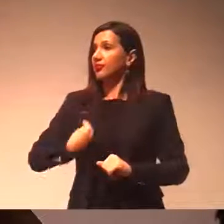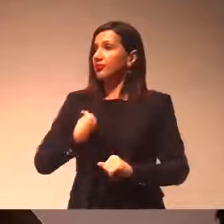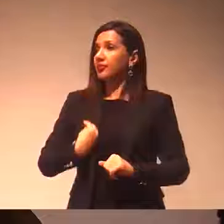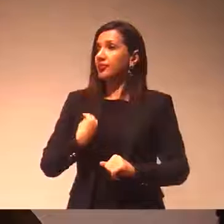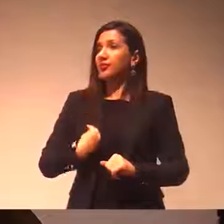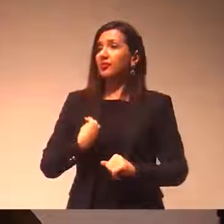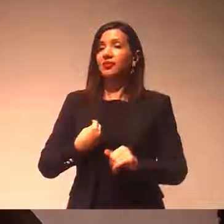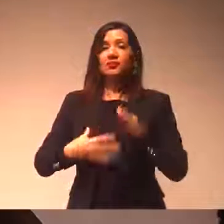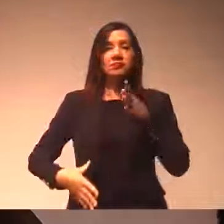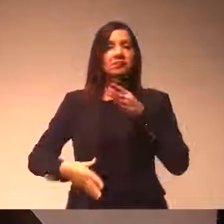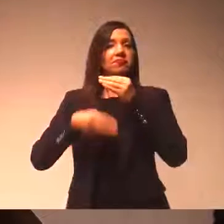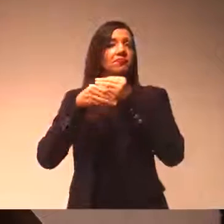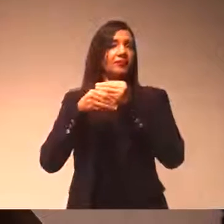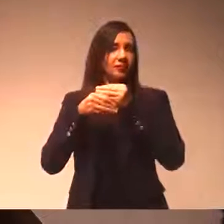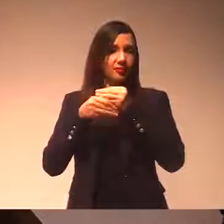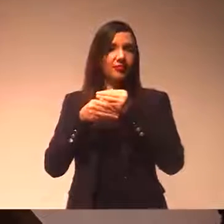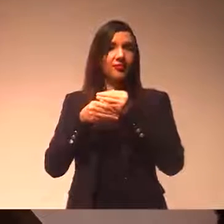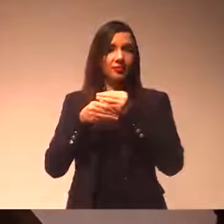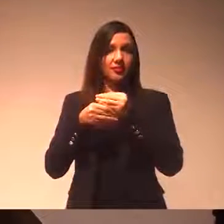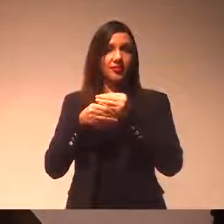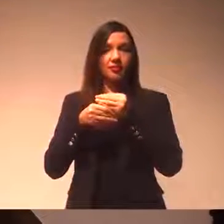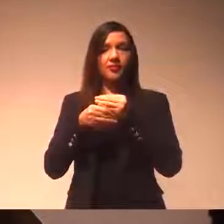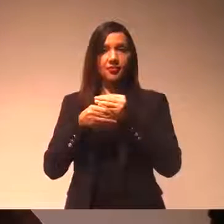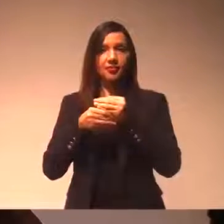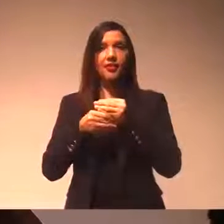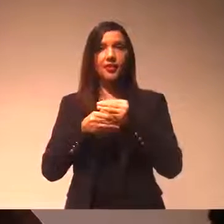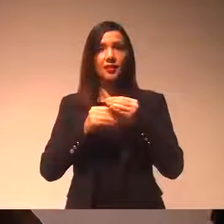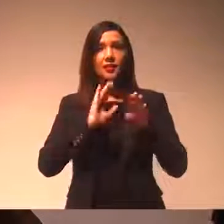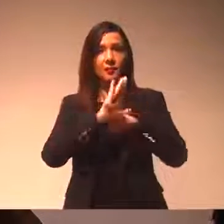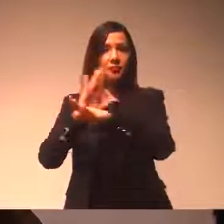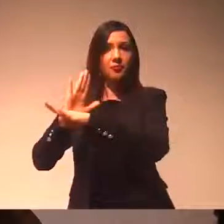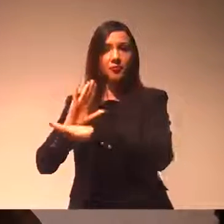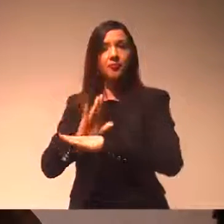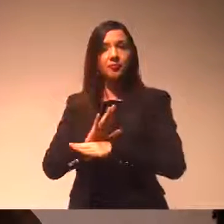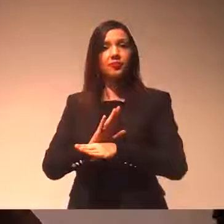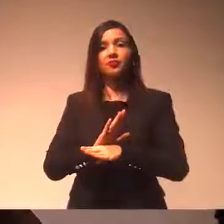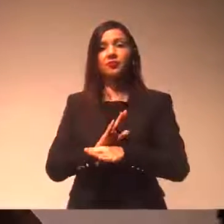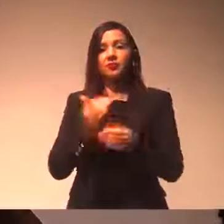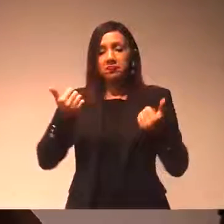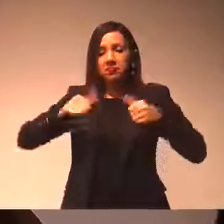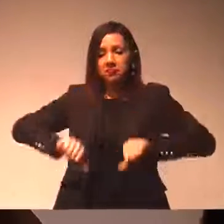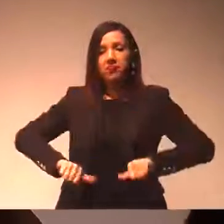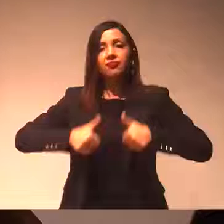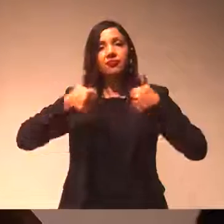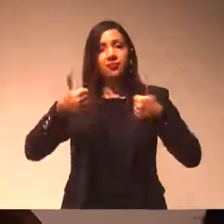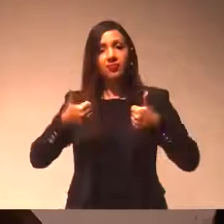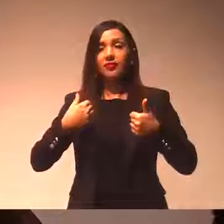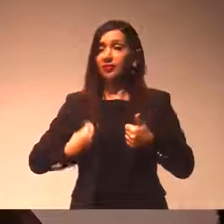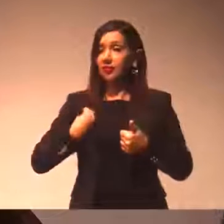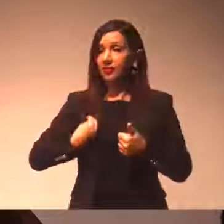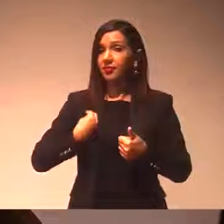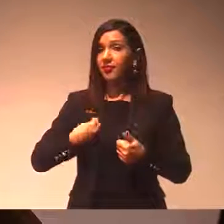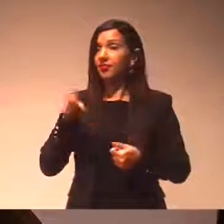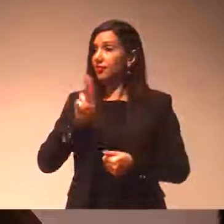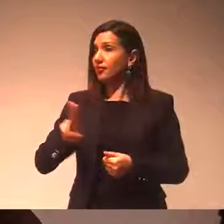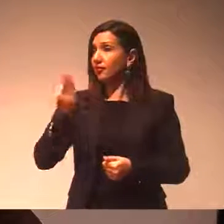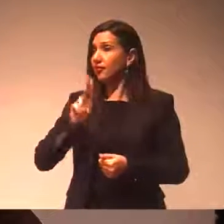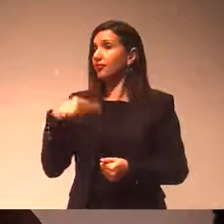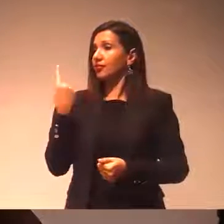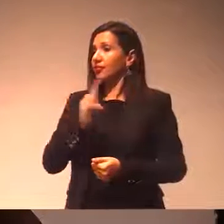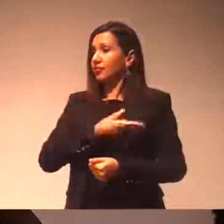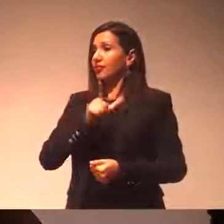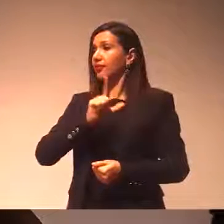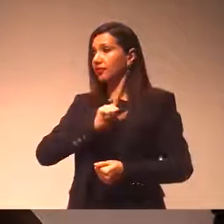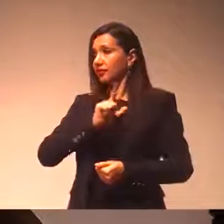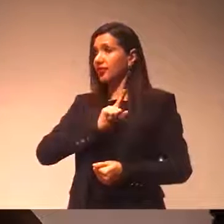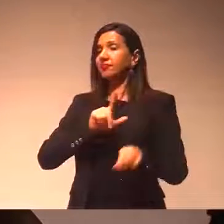complementar e suprir eventuais deficiências. E é uma ferramenta que, quando bem utilizada, nós temos enviado,